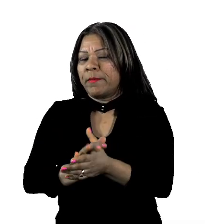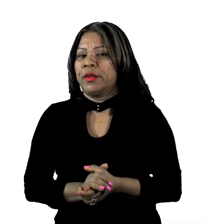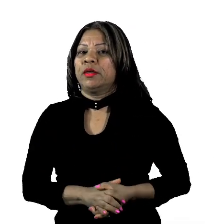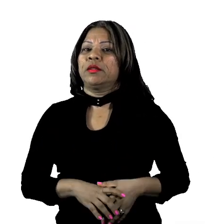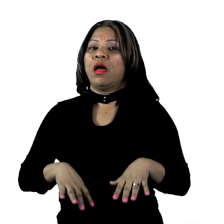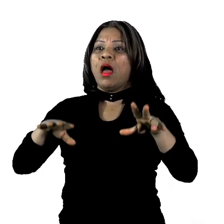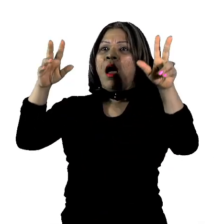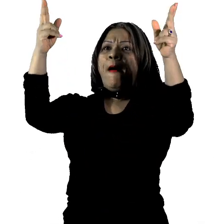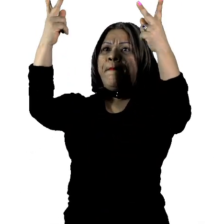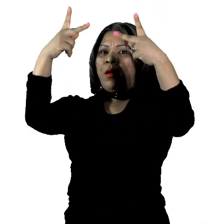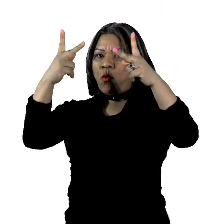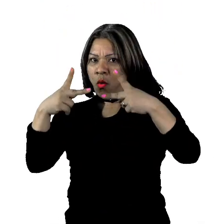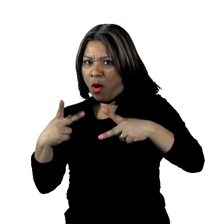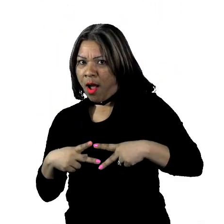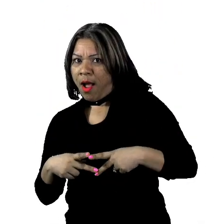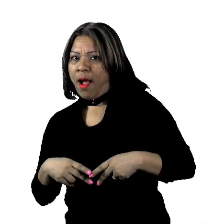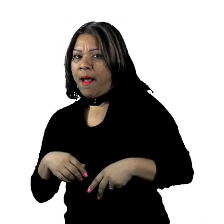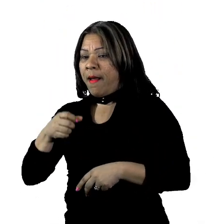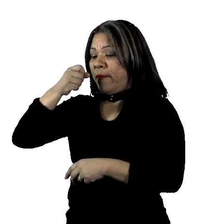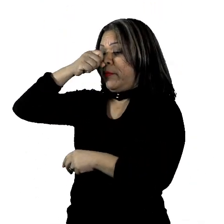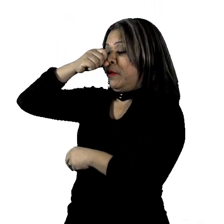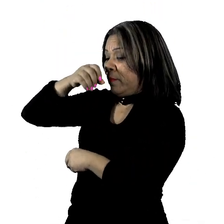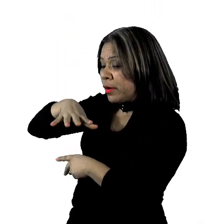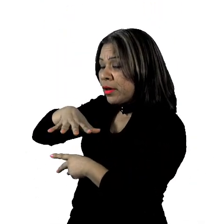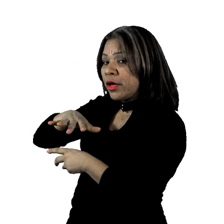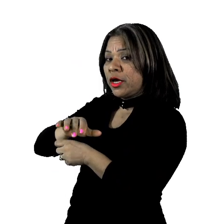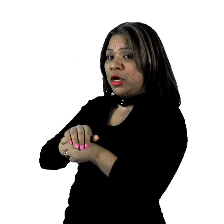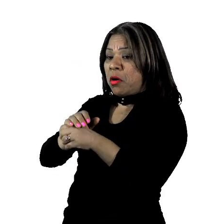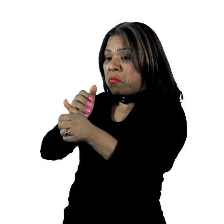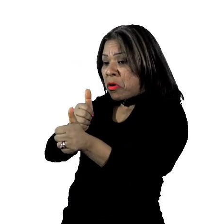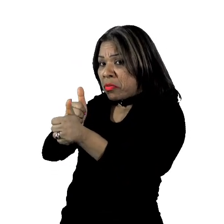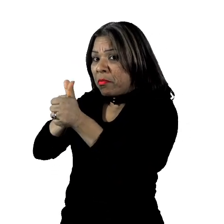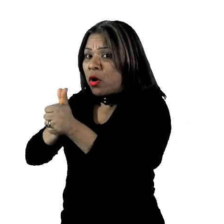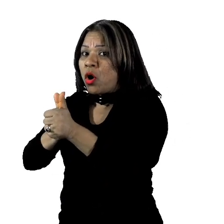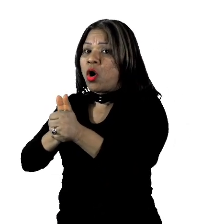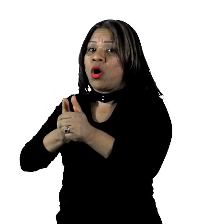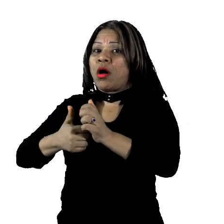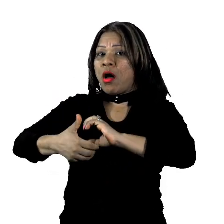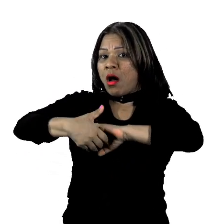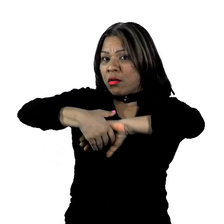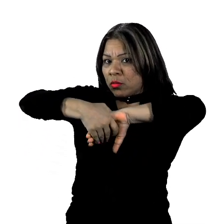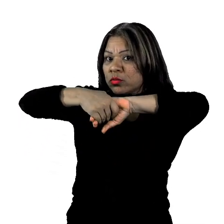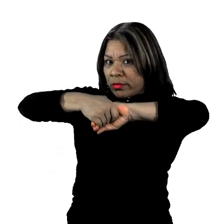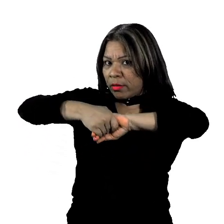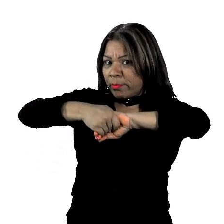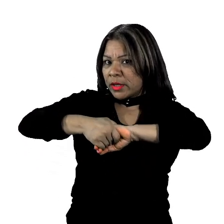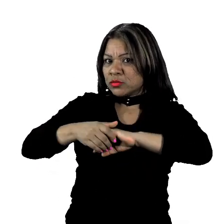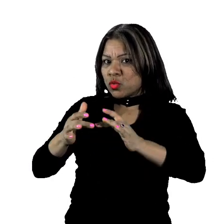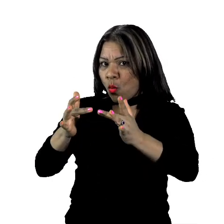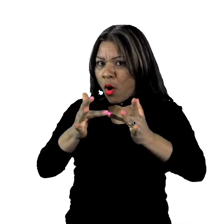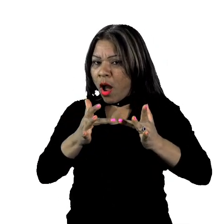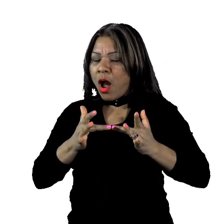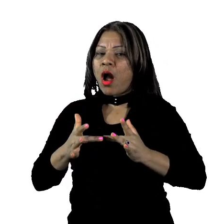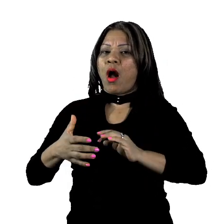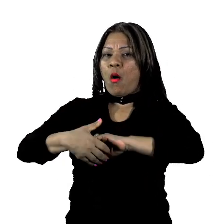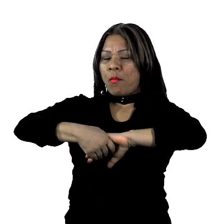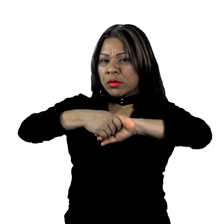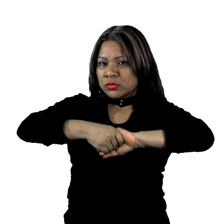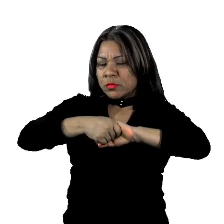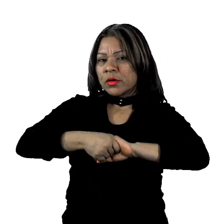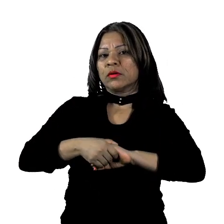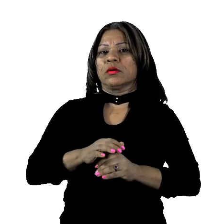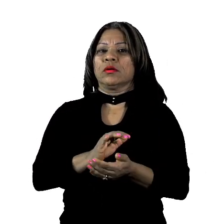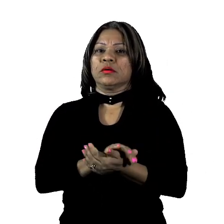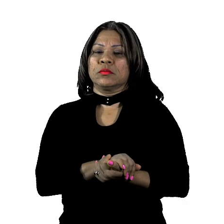de tosse ou espirro, contato próximo com toque, contato pessoal próximo, como toque, aperto de mão,